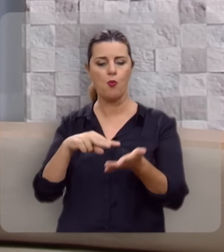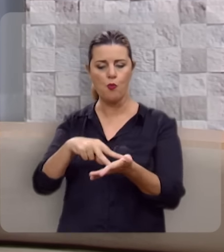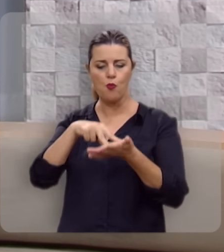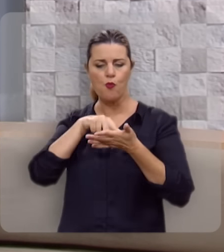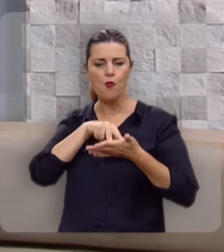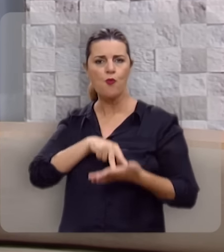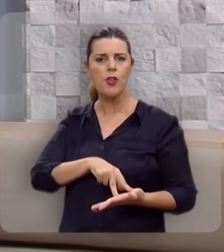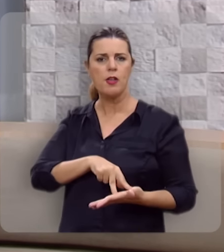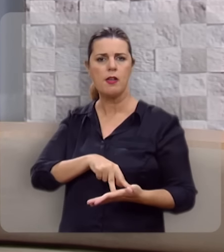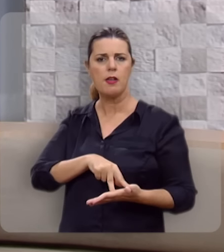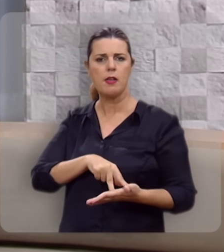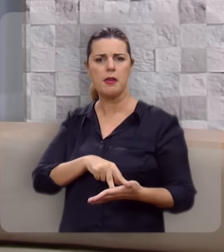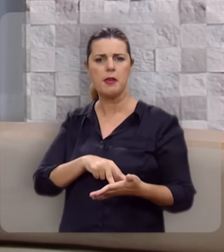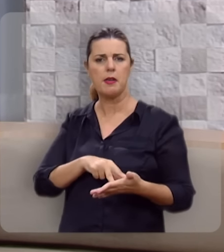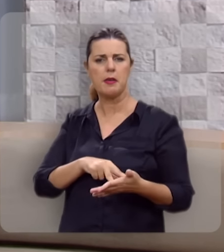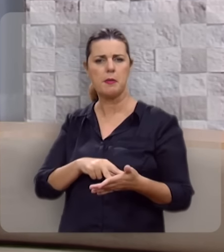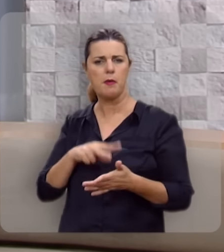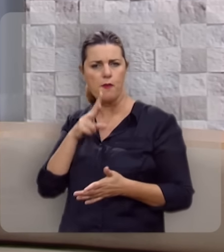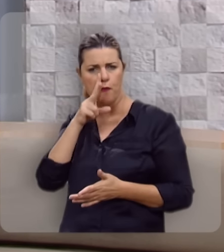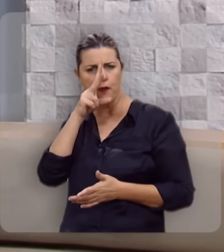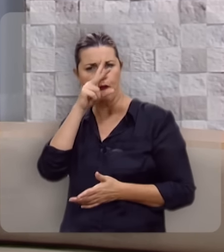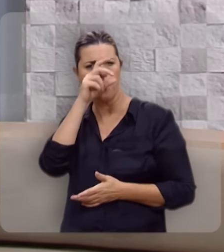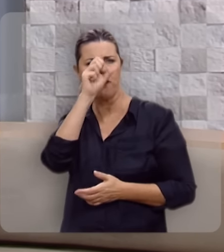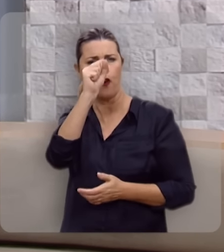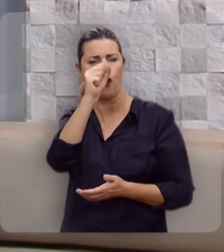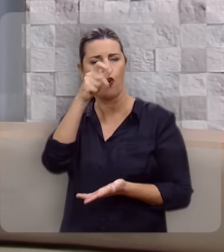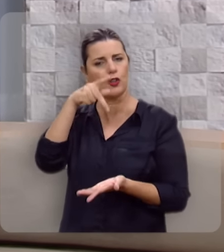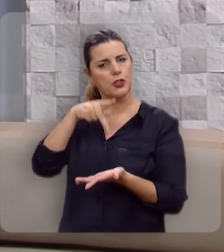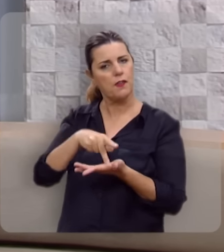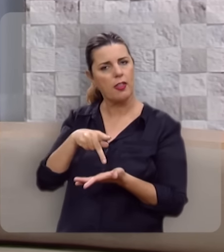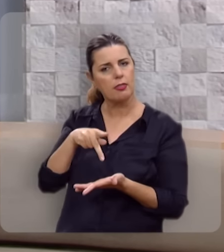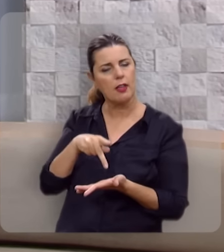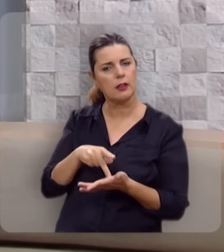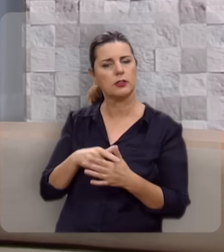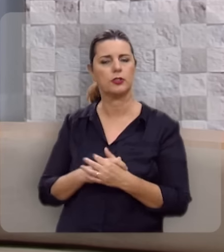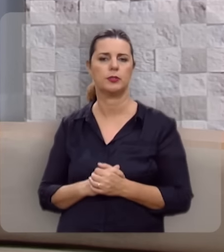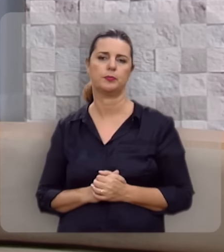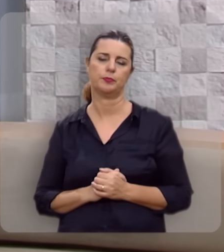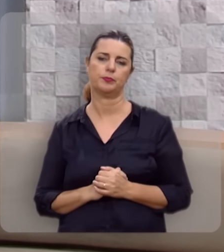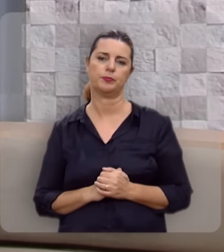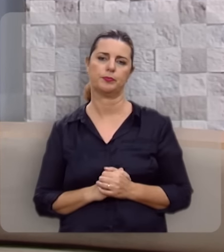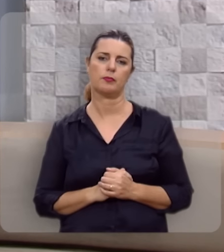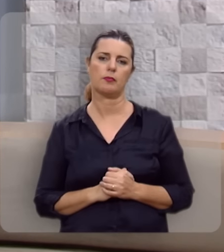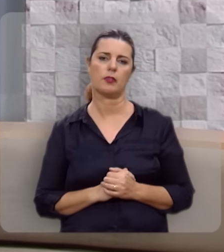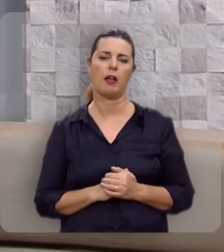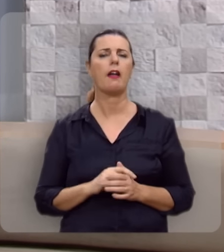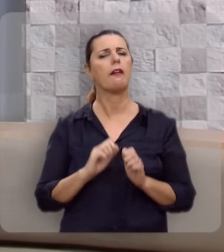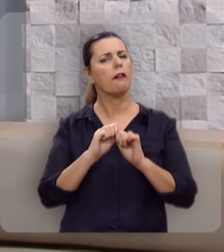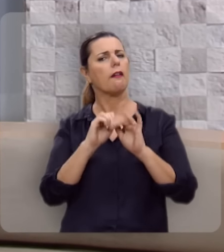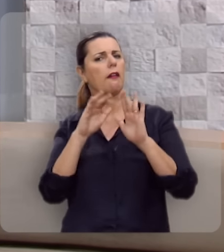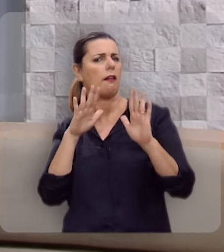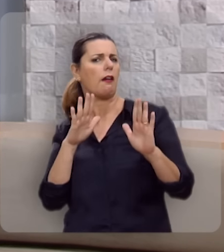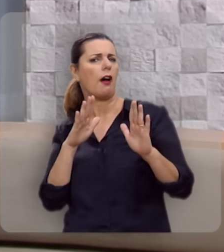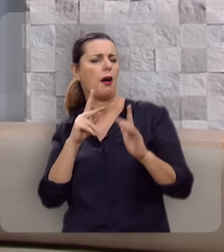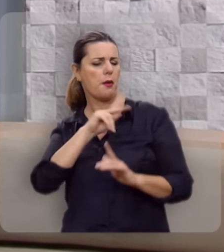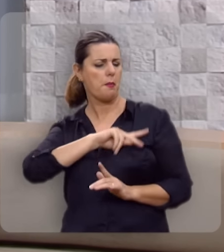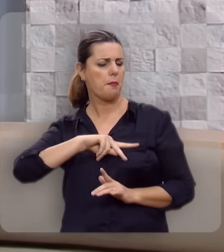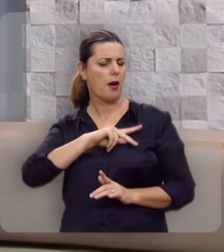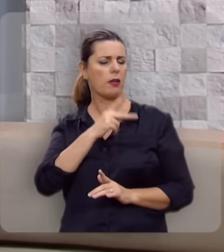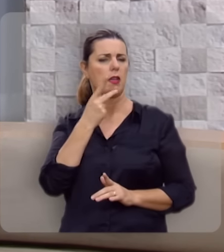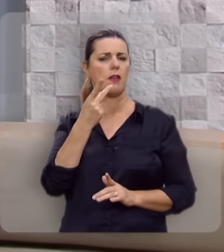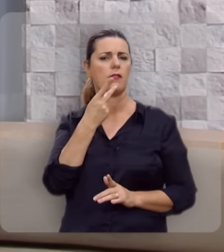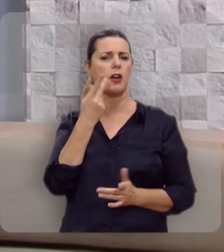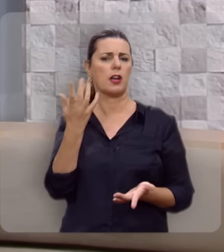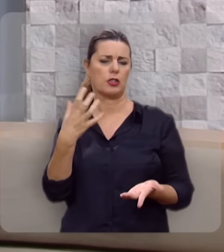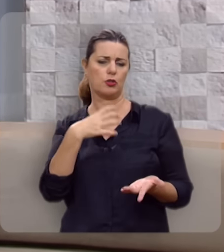a coluna e baluarte da verdade. É claro que Paulo não está